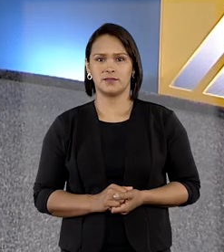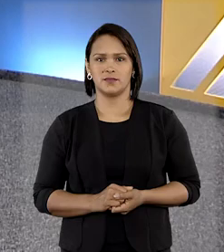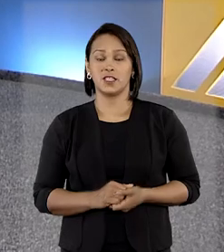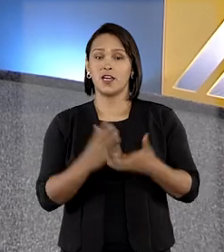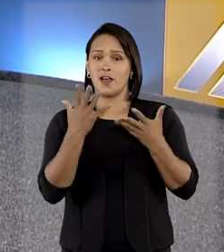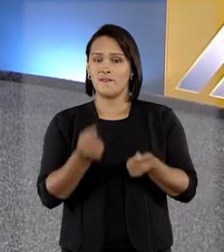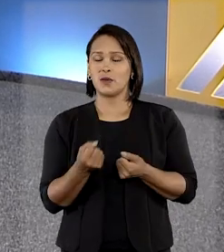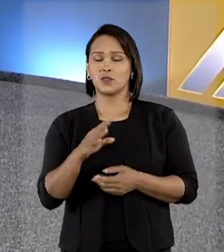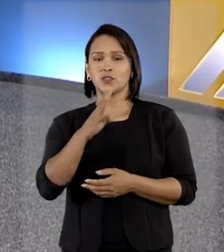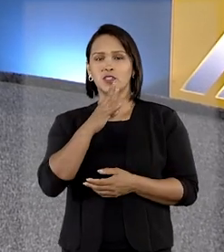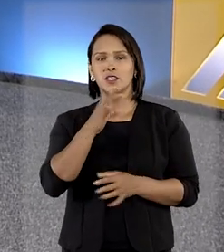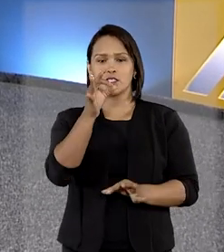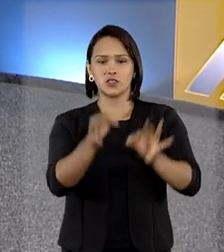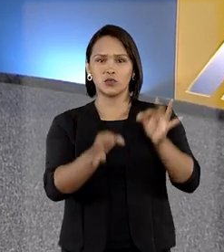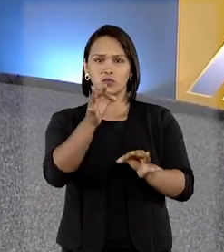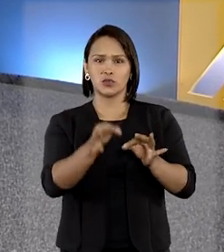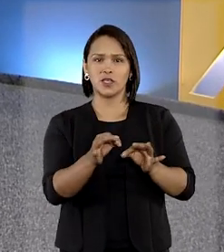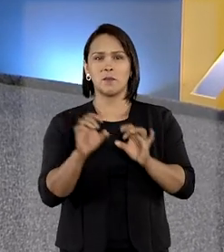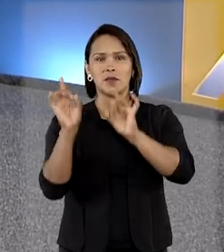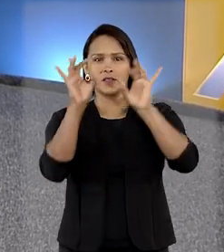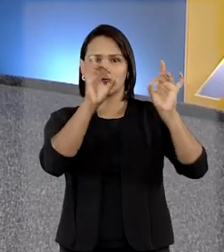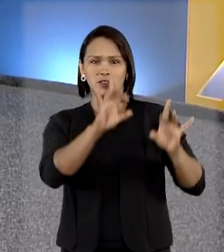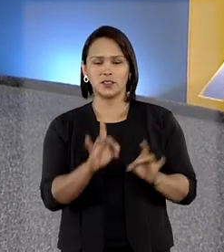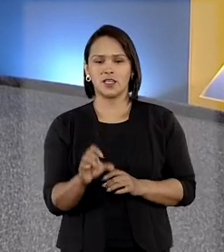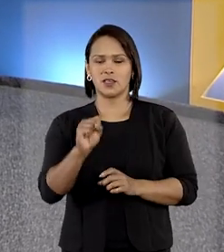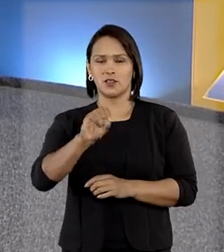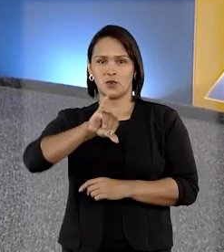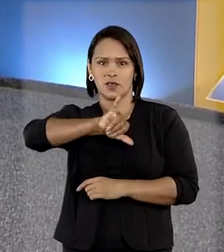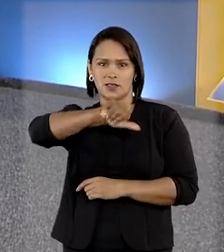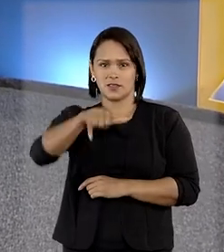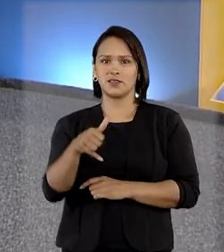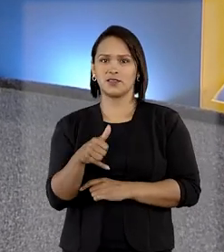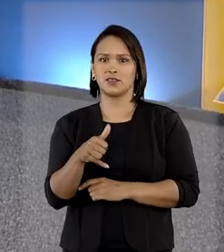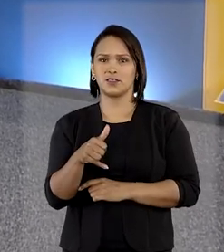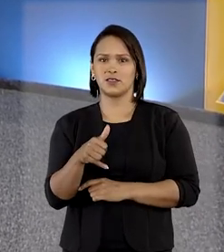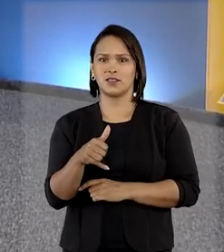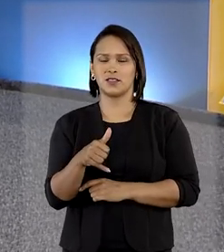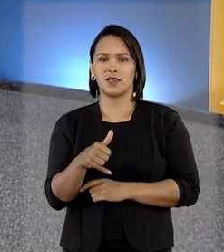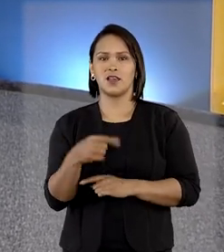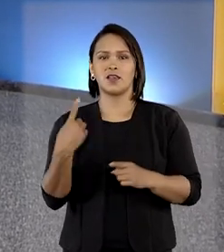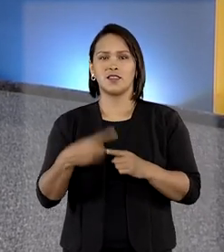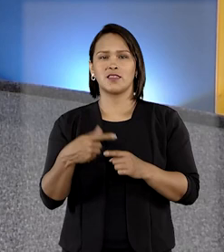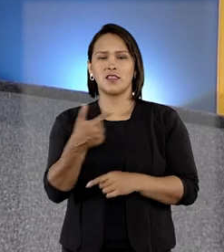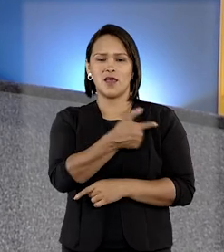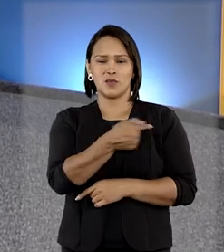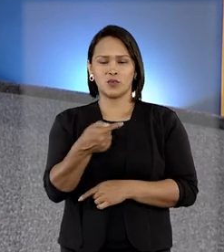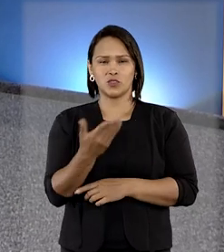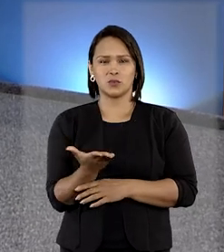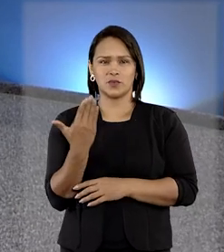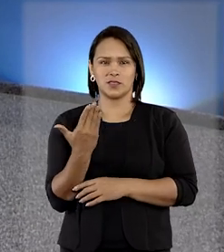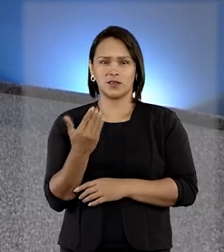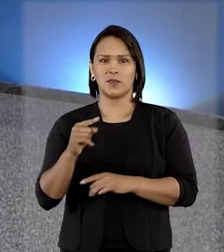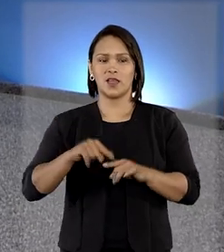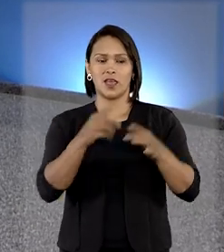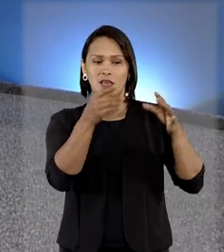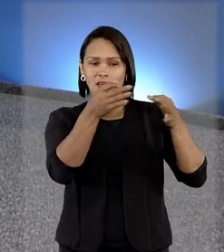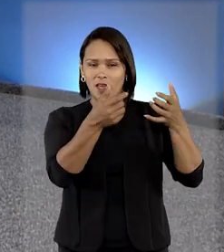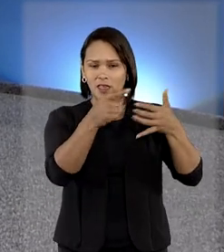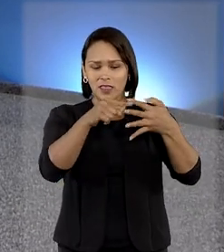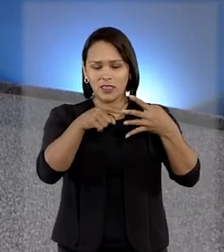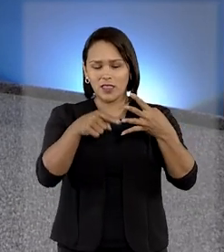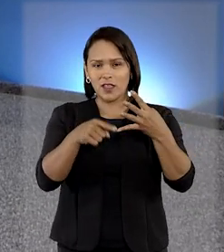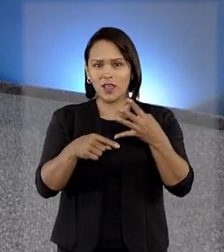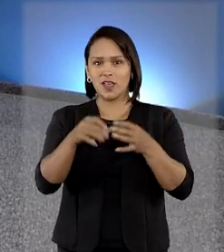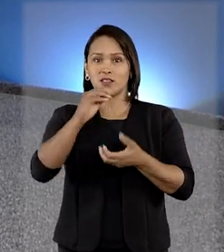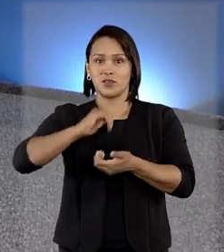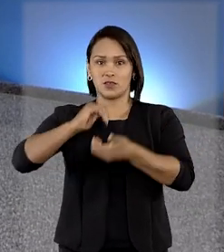Vamos conhecer os julgamentos de destaque do Superior Tribunal de Justiça da última semana. Entre eles, o